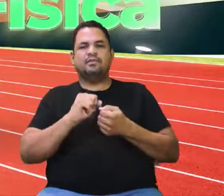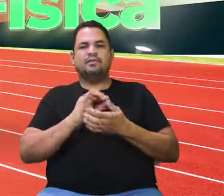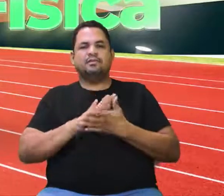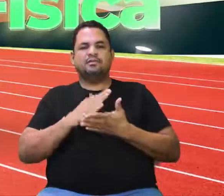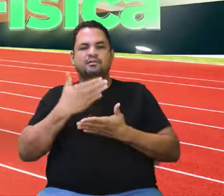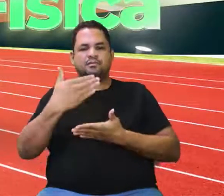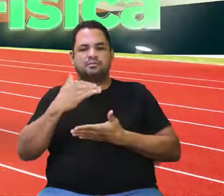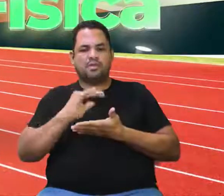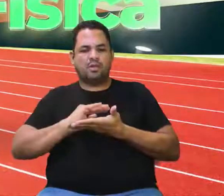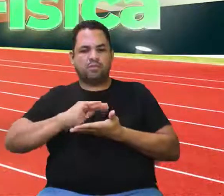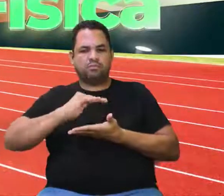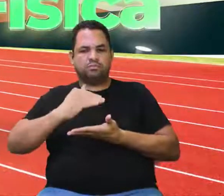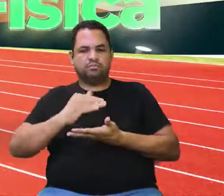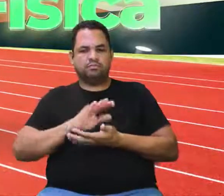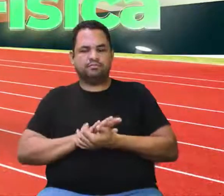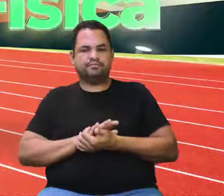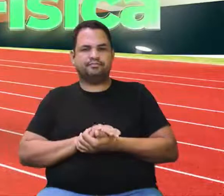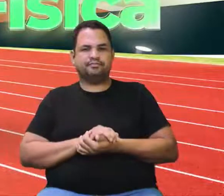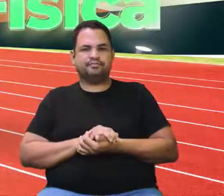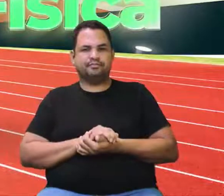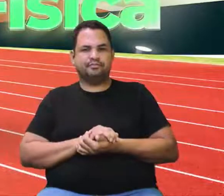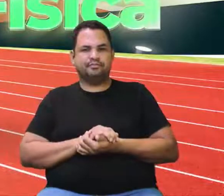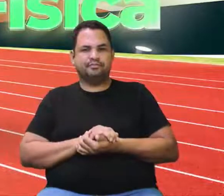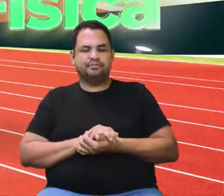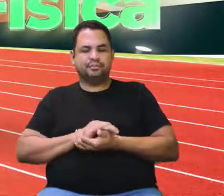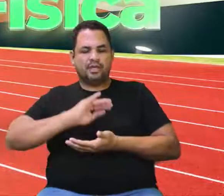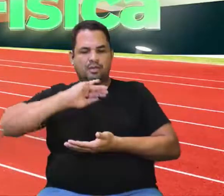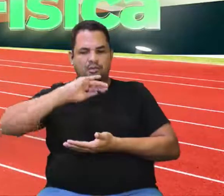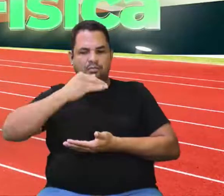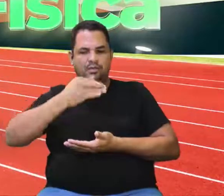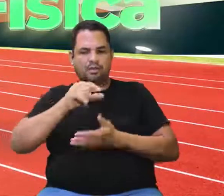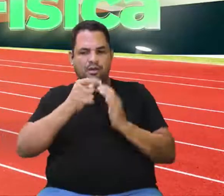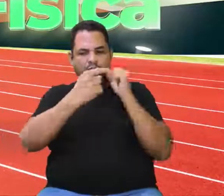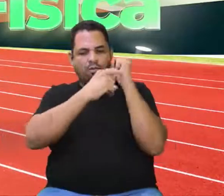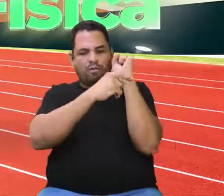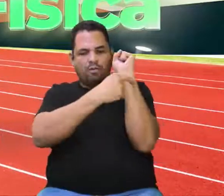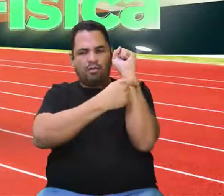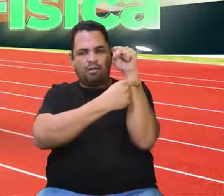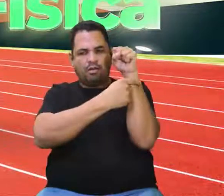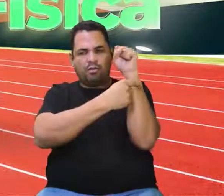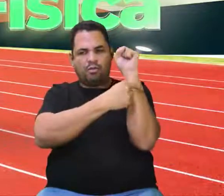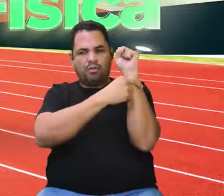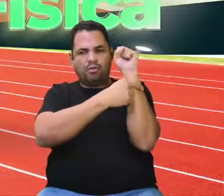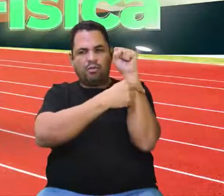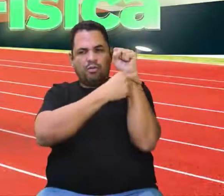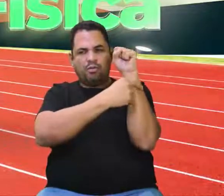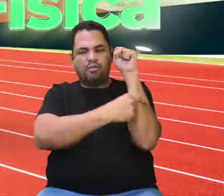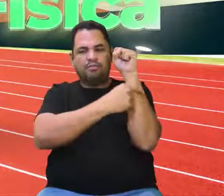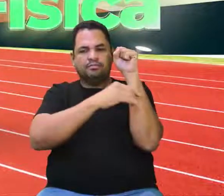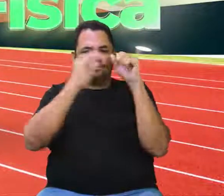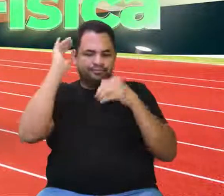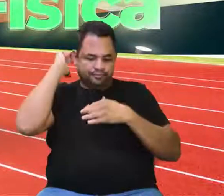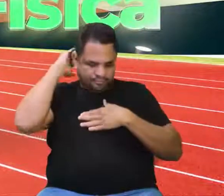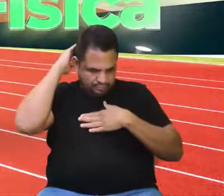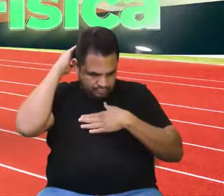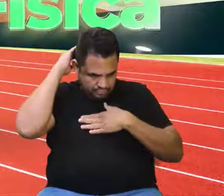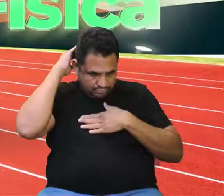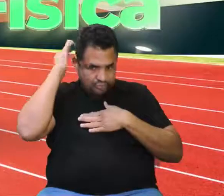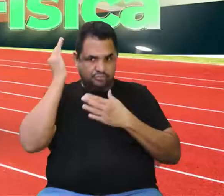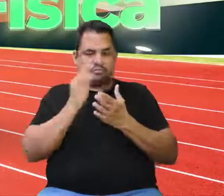curvatura legal da sua coluna, como se fosse, tipo, fazendo uma bolinha, né? Então, você dá uma curvada mesmo para alongar toda a região cervical.